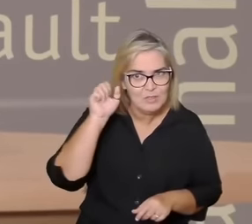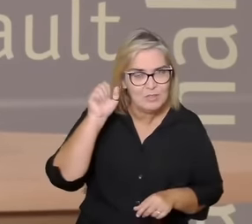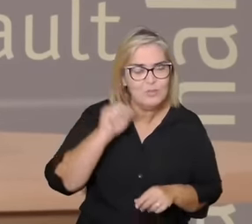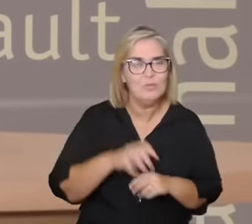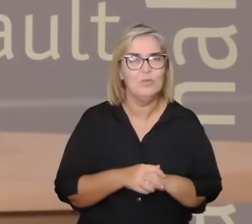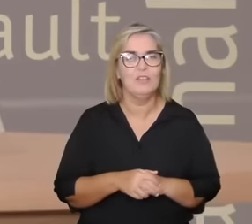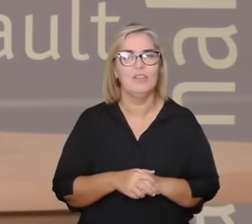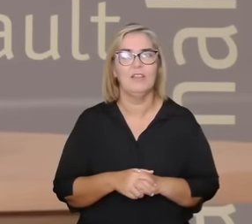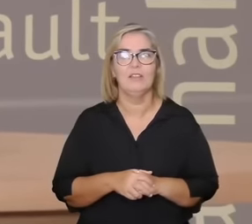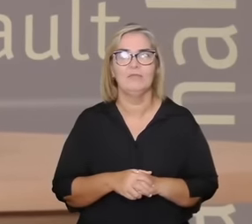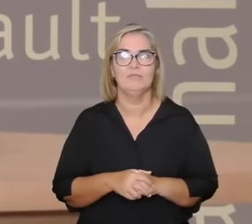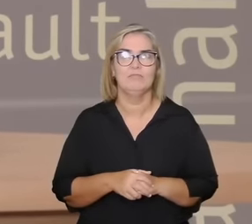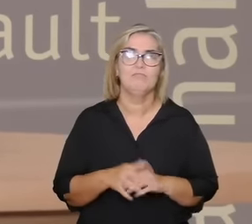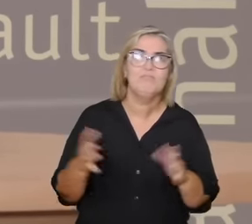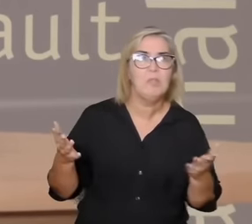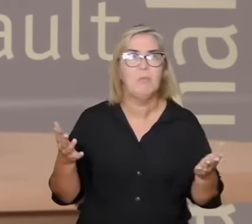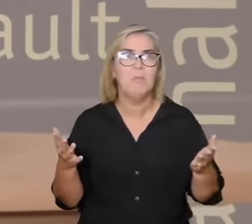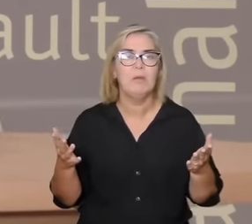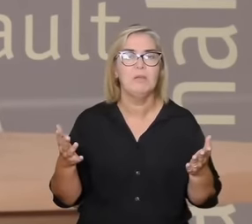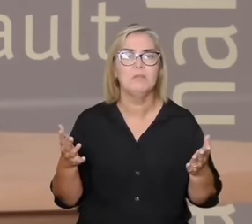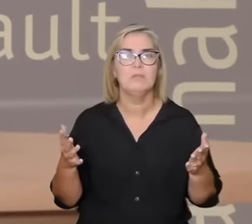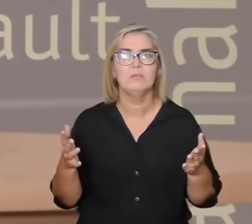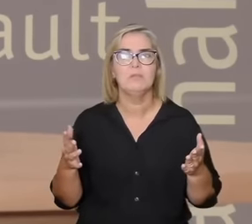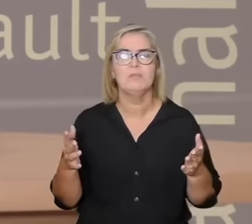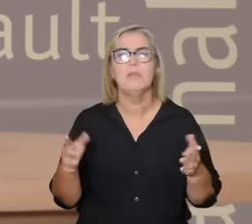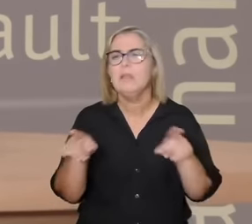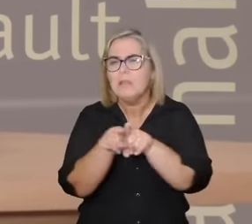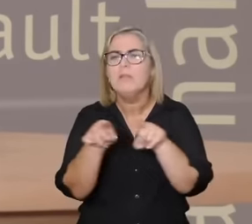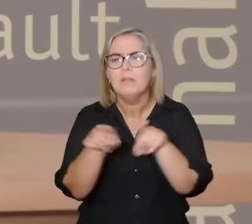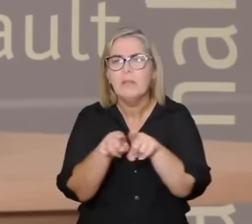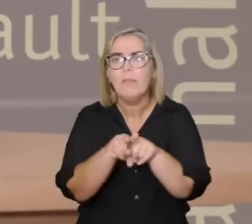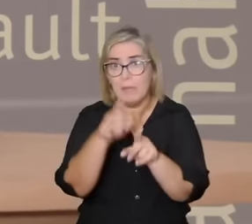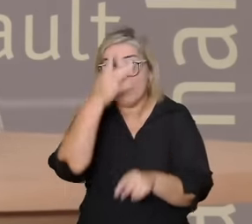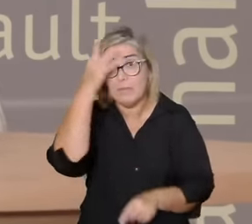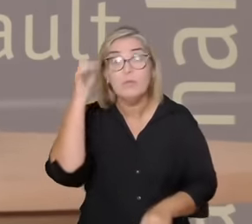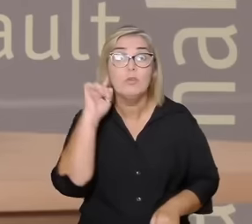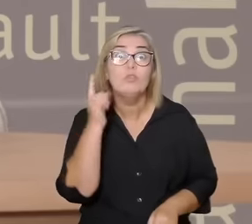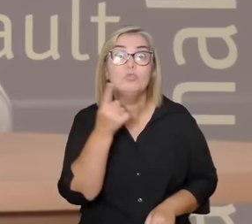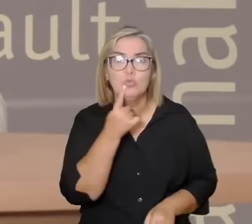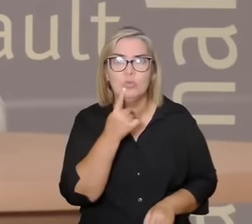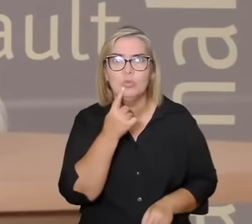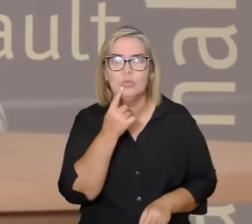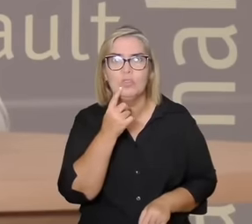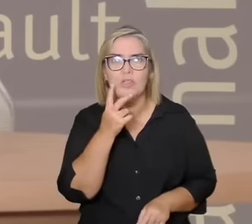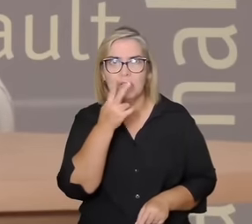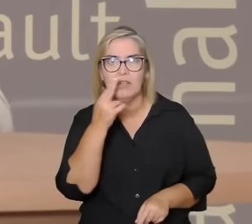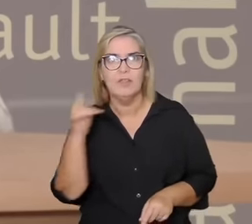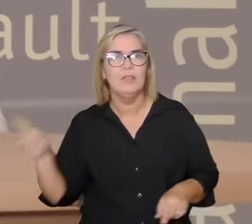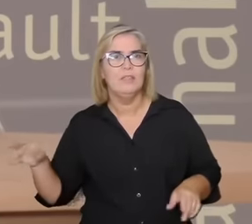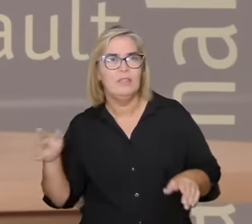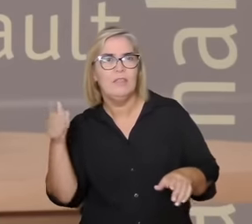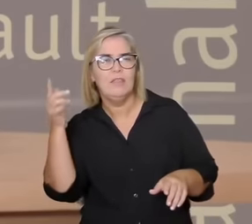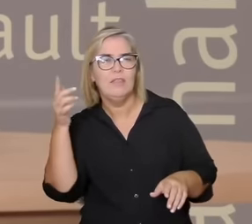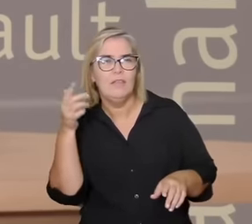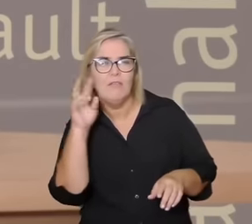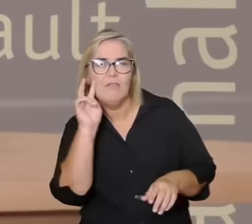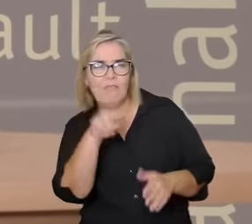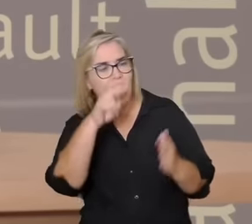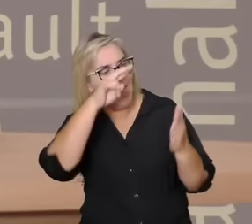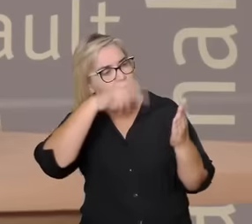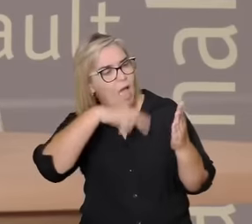não só as pessoas ouvintes mas também pessoas surdas que letras de música de canções poemas